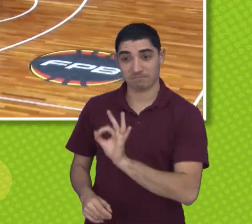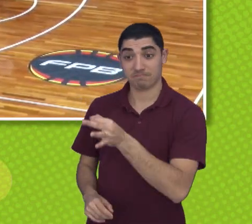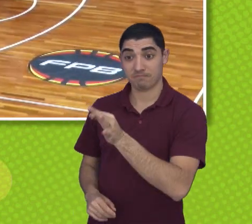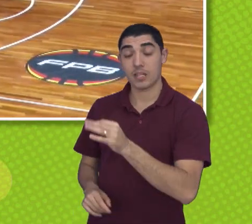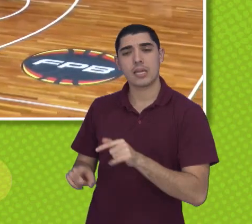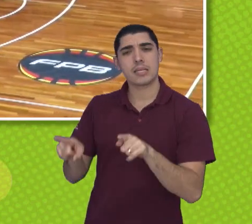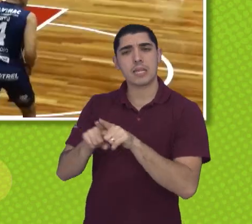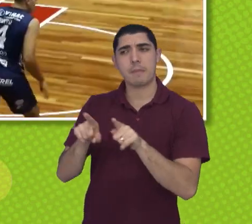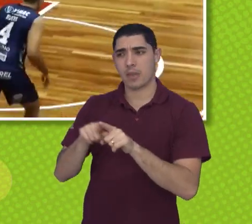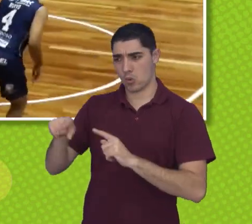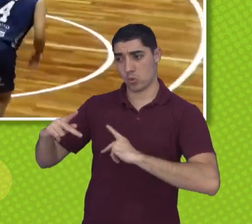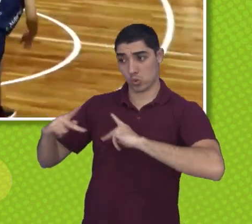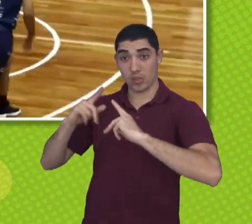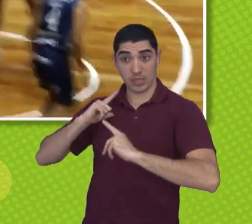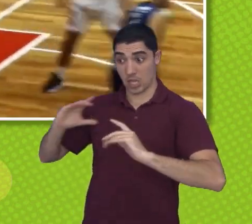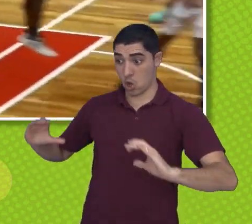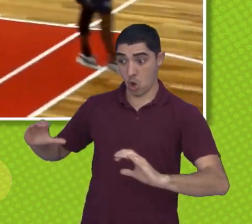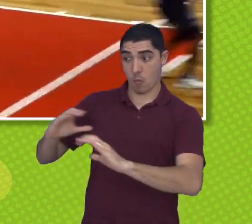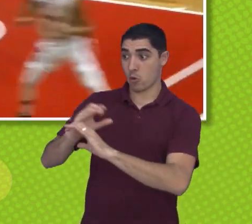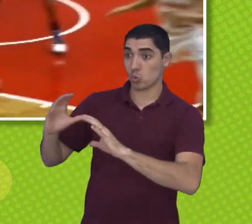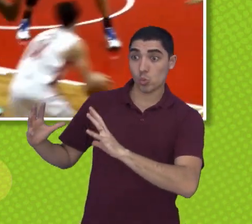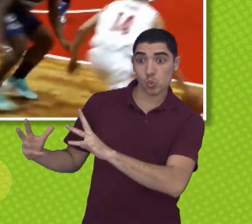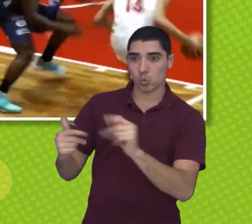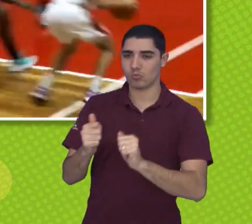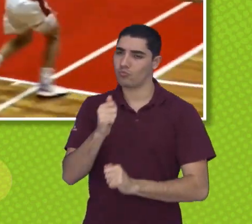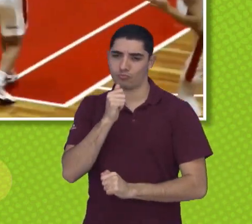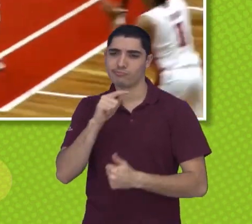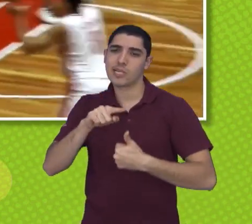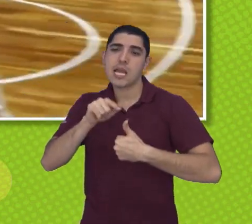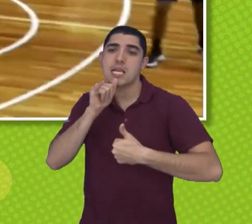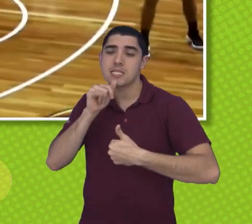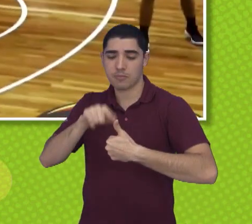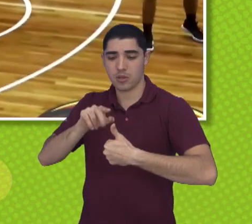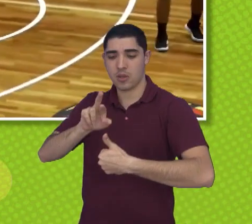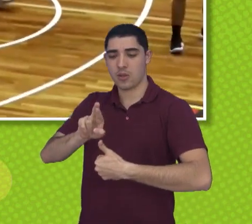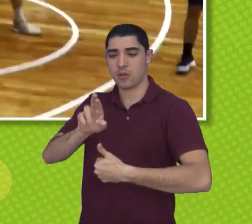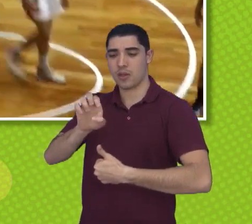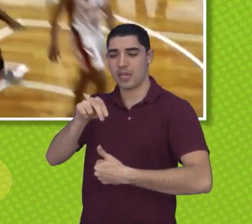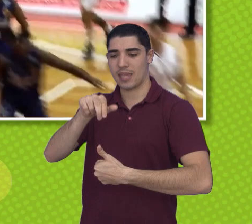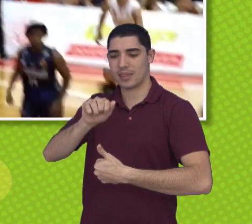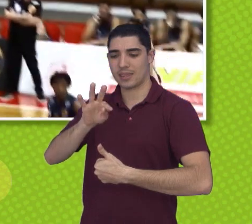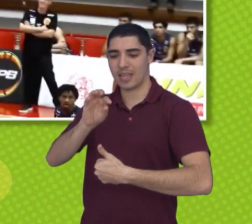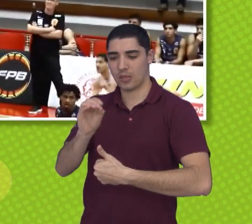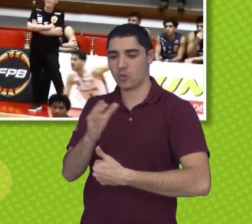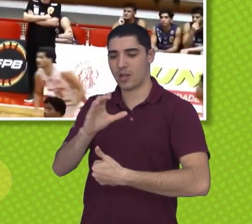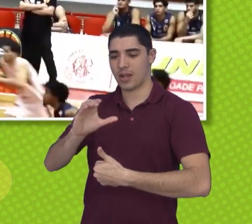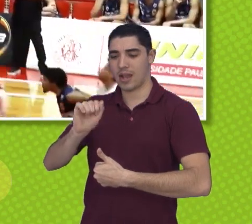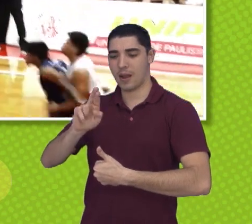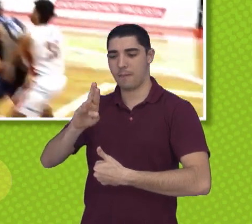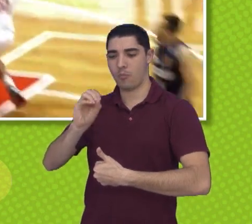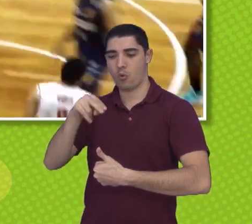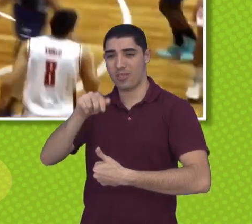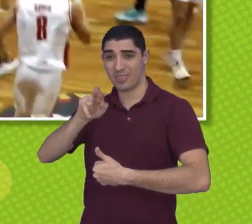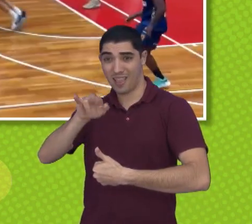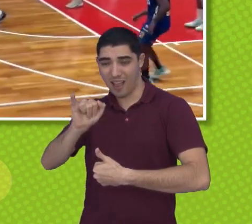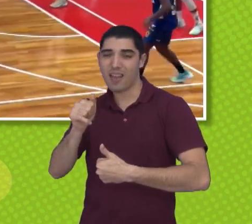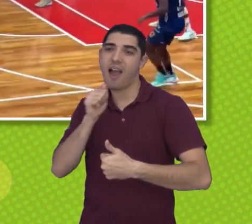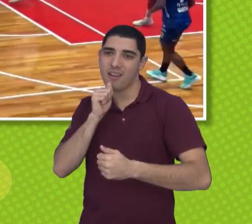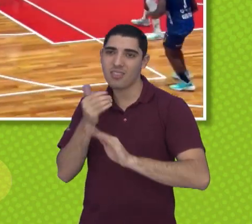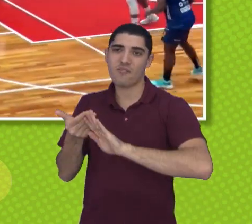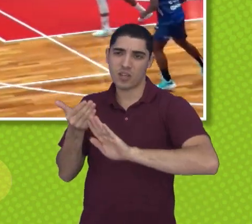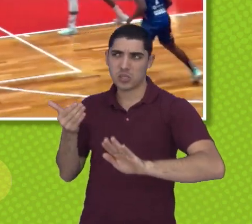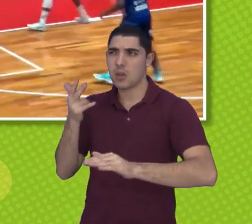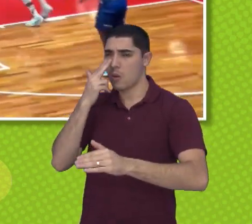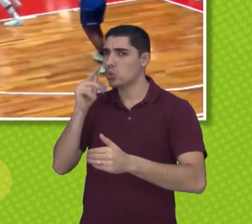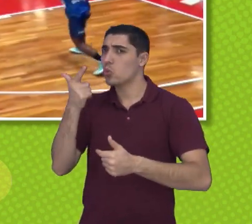o São José não está completo ainda, né, não teve a presença do Renato Carbonari, um a menos para rodar, tem mais, pelo menos uma, talvez